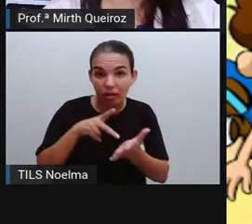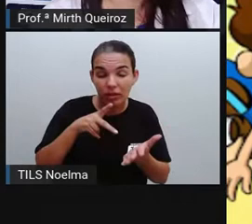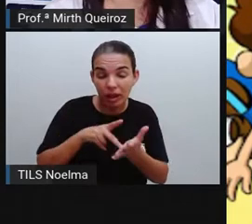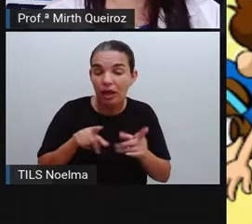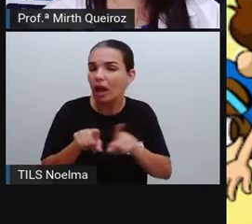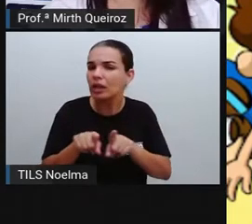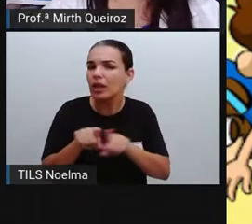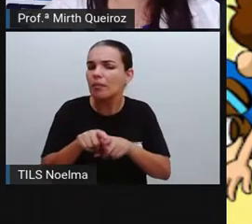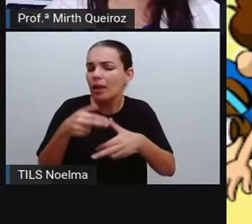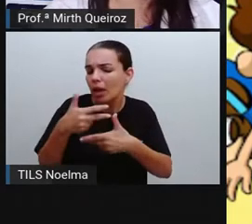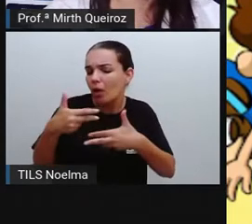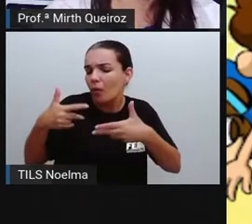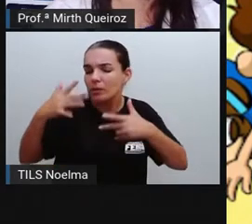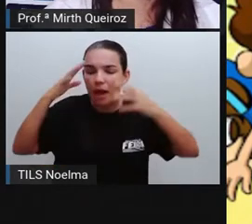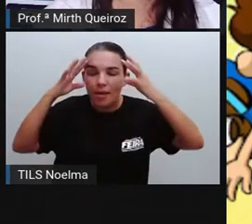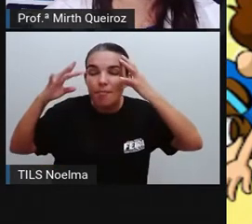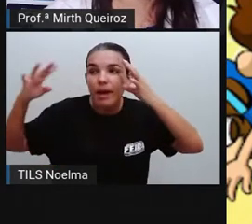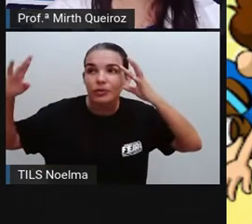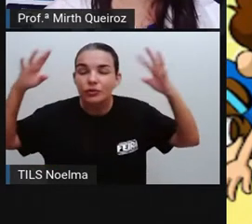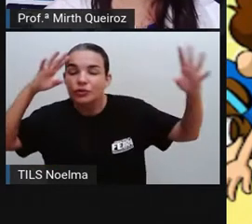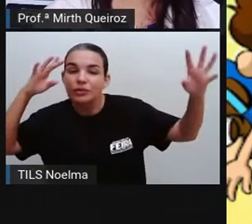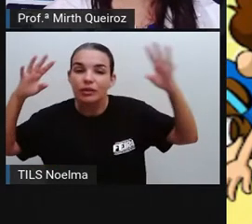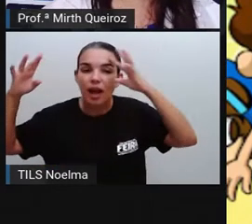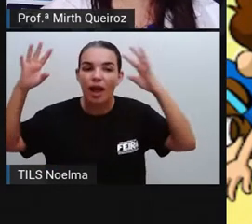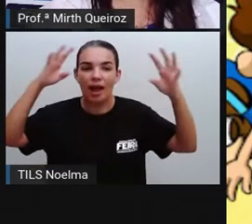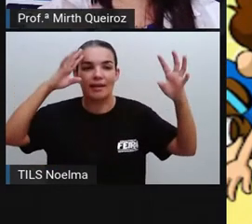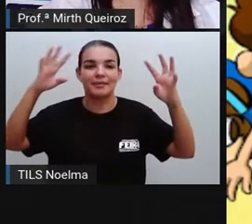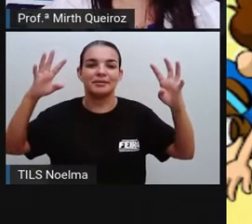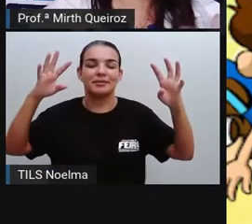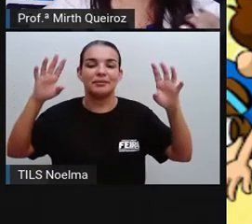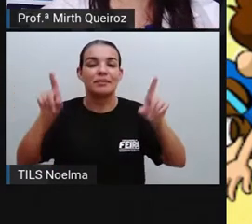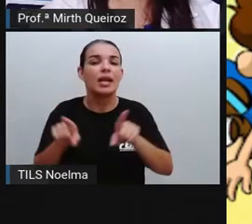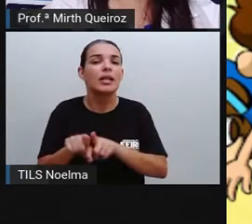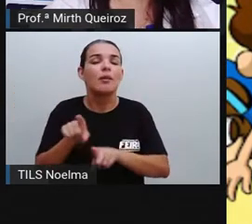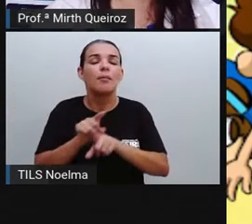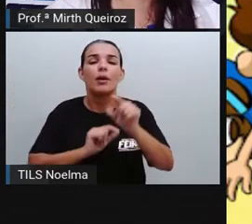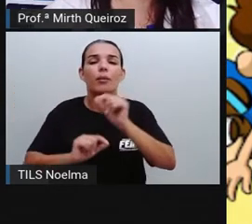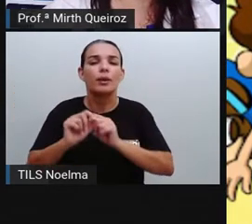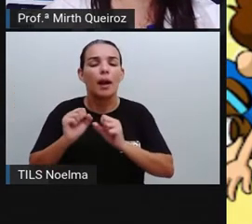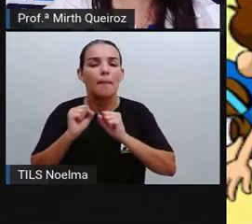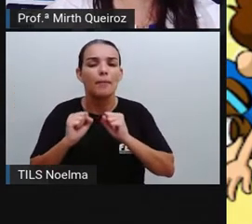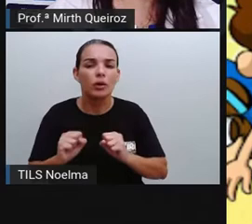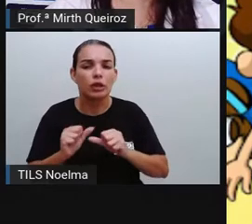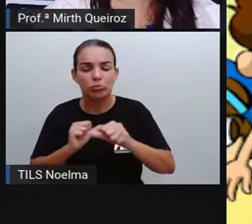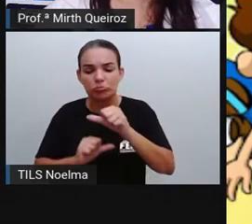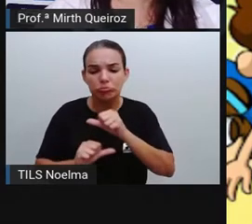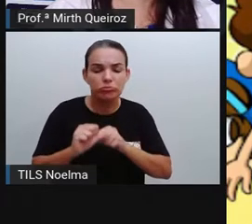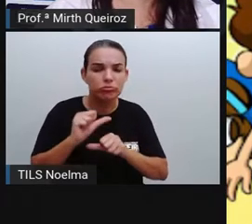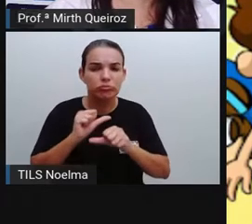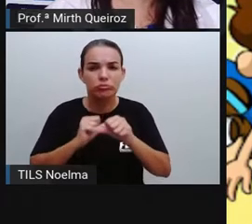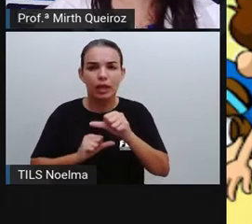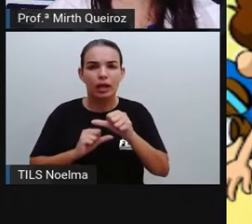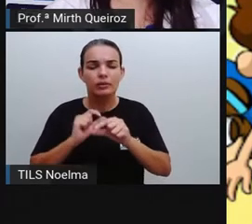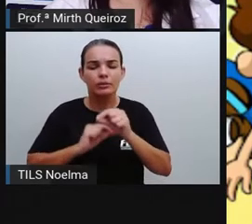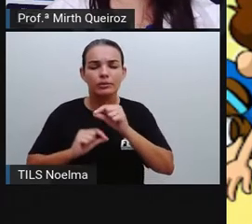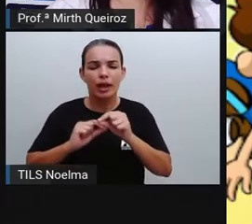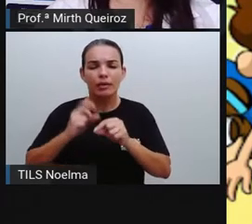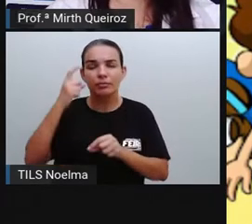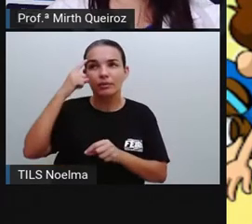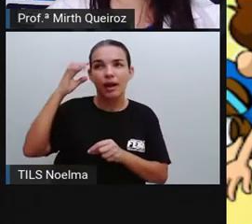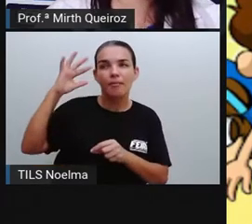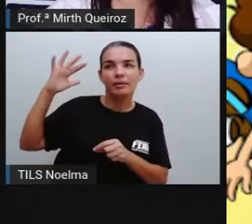imaginários, né? Ou fantasiosos. E isso vai modificando aí através do